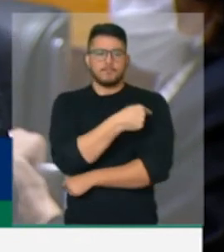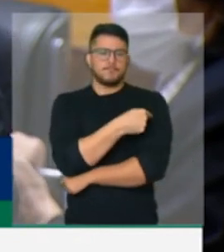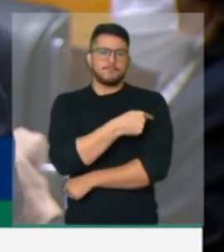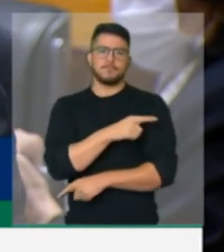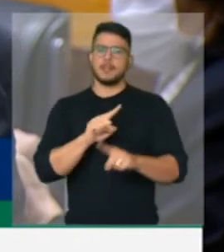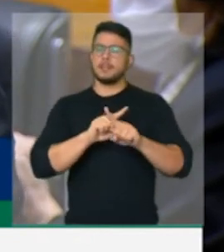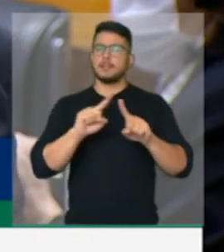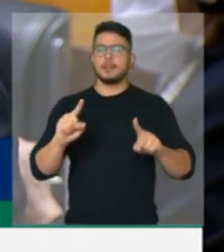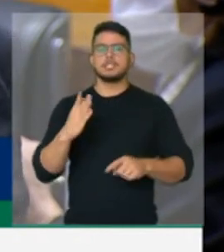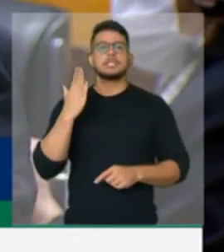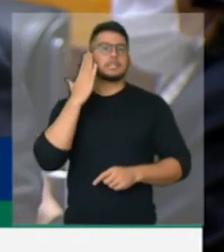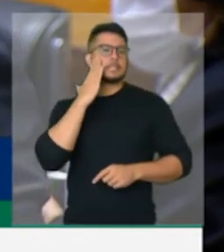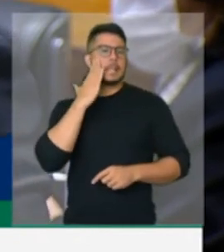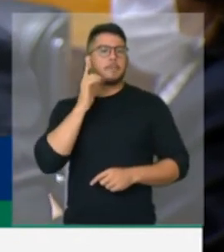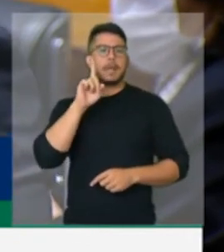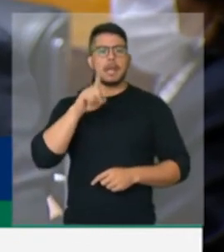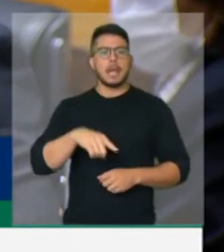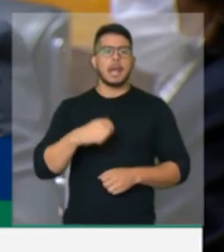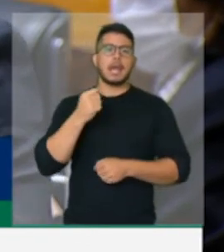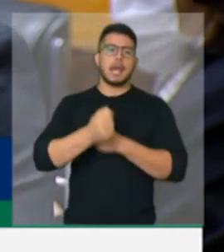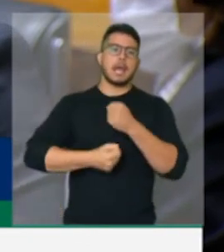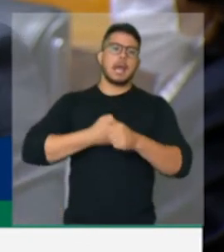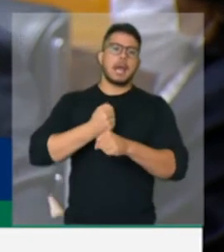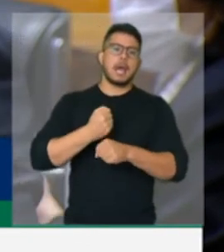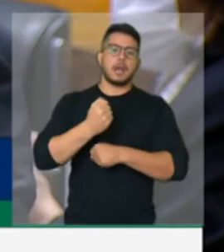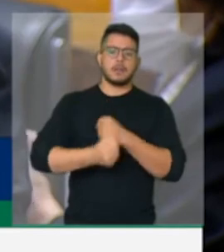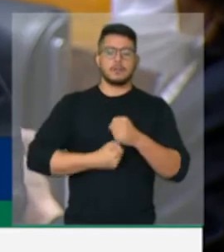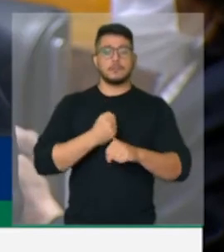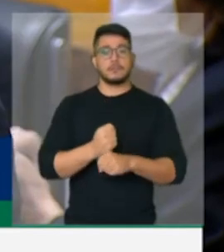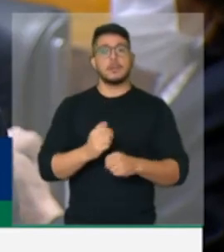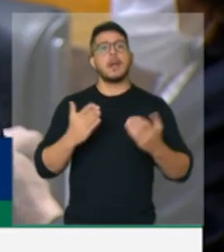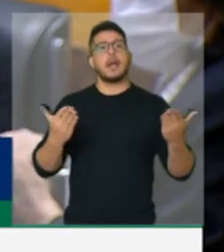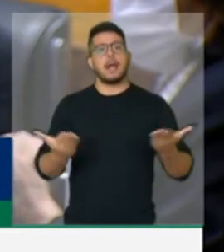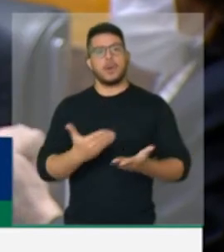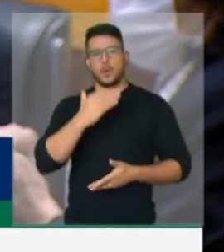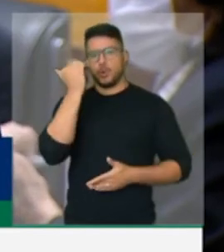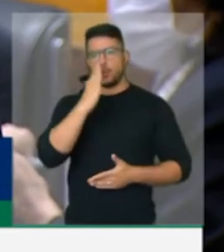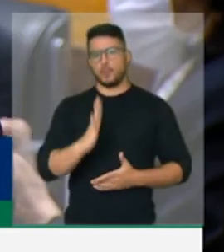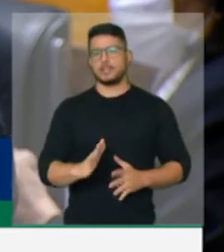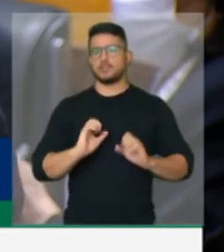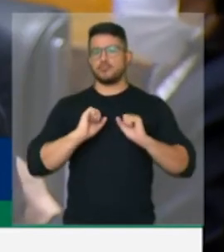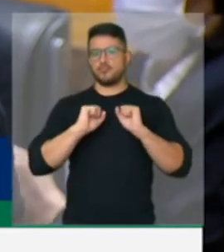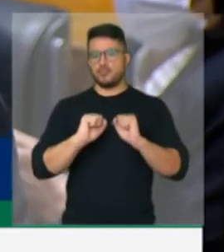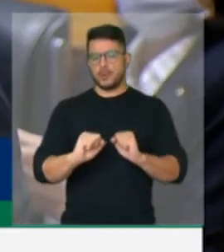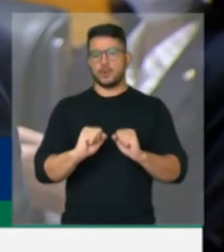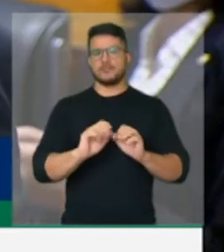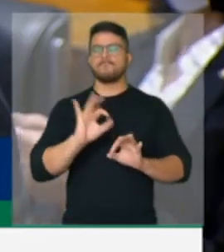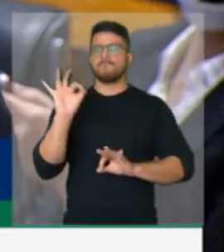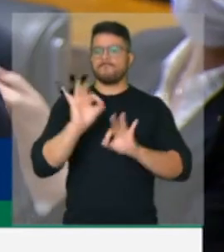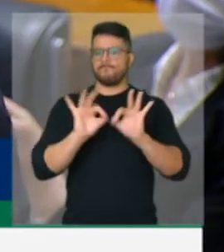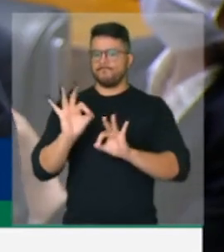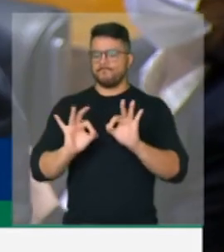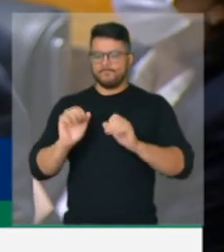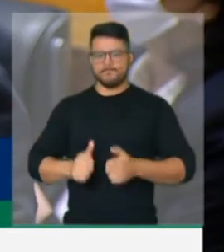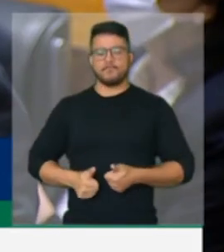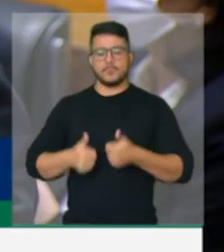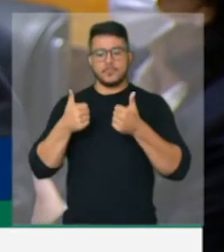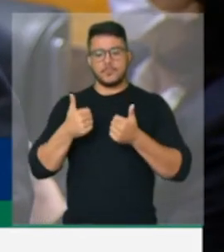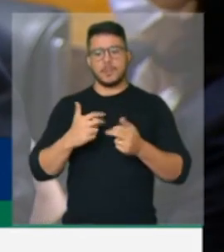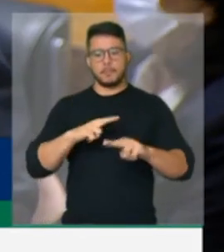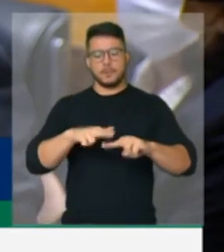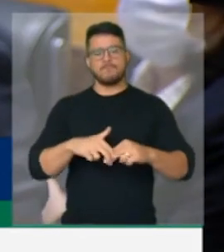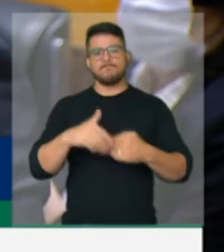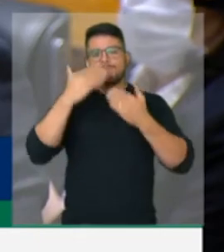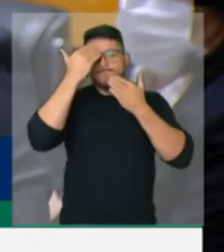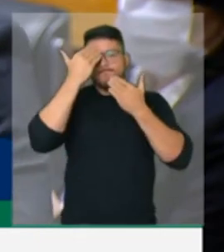e agora o Brasil pode se estabelecer num patamar diferenciado com esse projeto. Por isso, eu agradeço mais uma